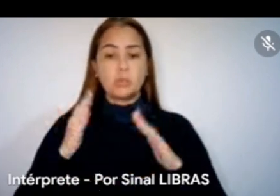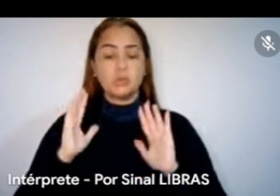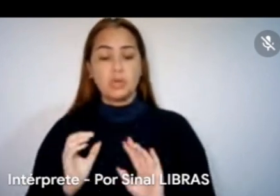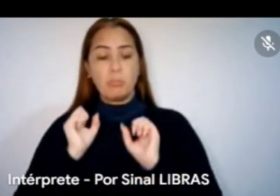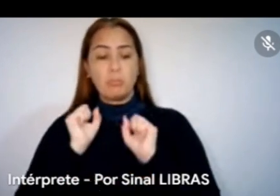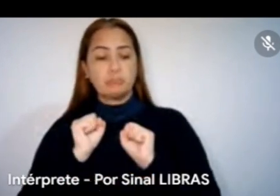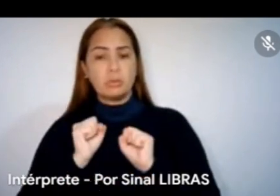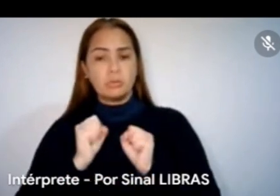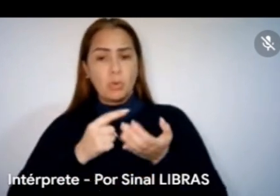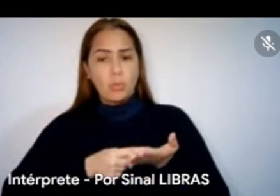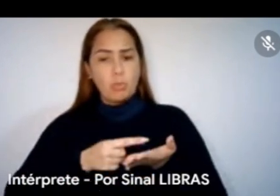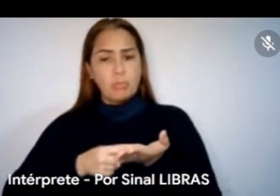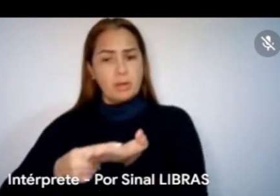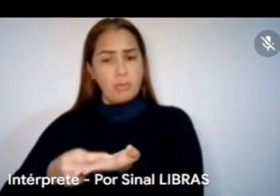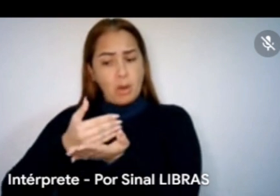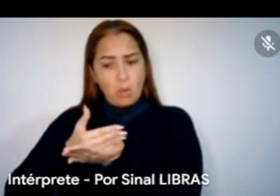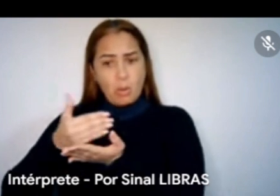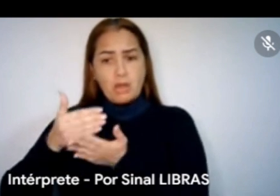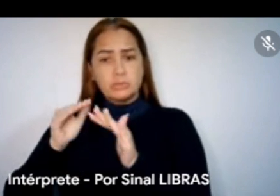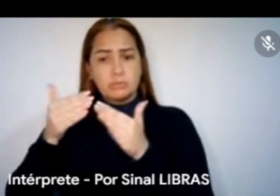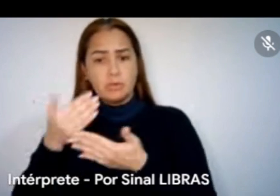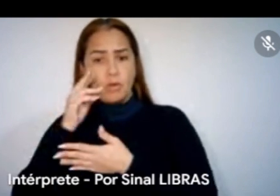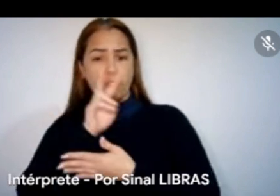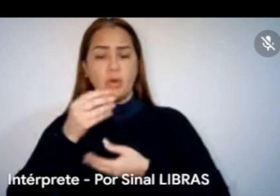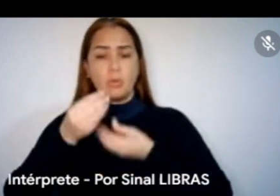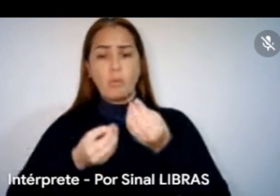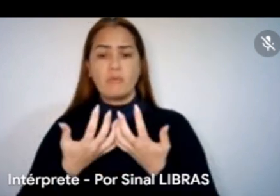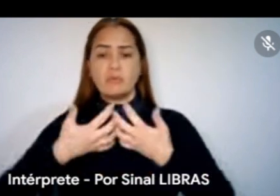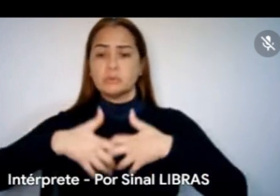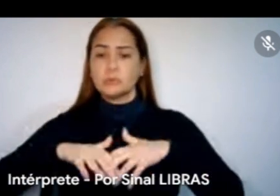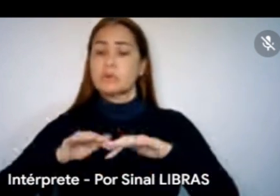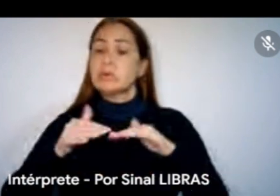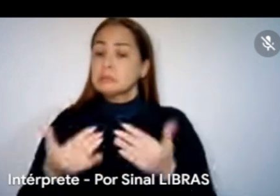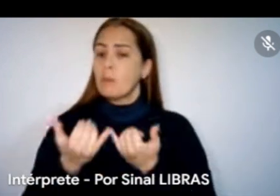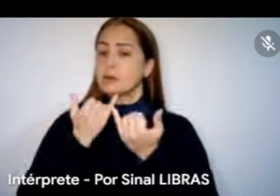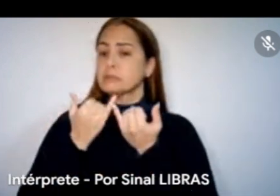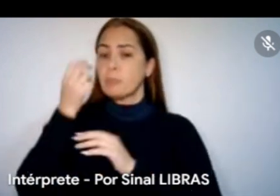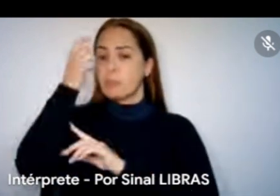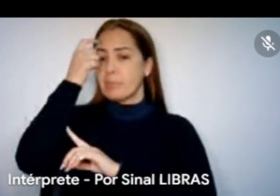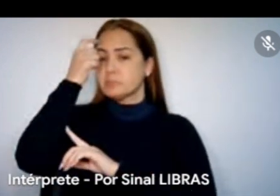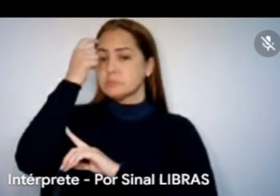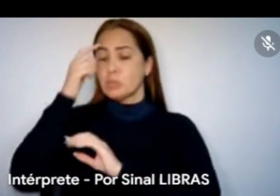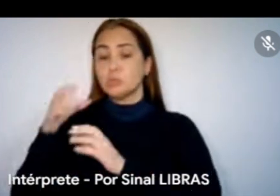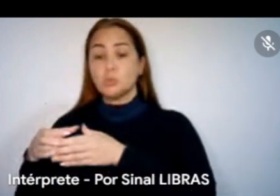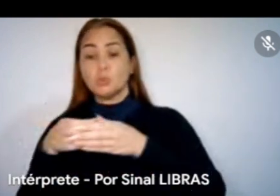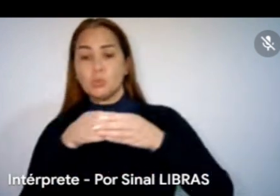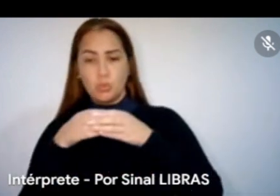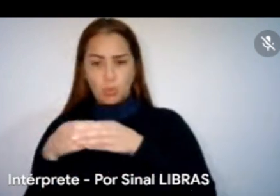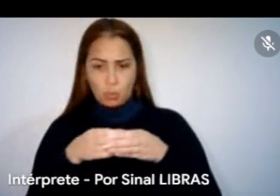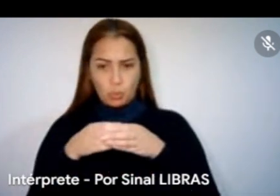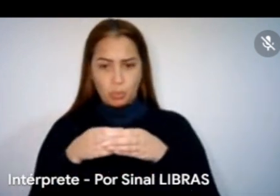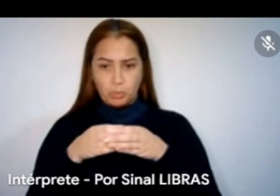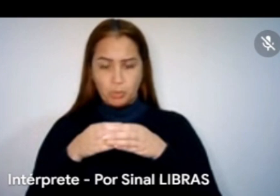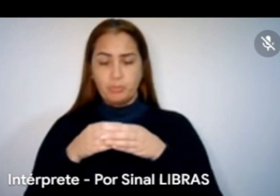para aí, partir daí, a gente ver como é que discorre. Por exemplo, pensando no coletivo da Cooperativa de Cultura Potiguar, onde a gente tem